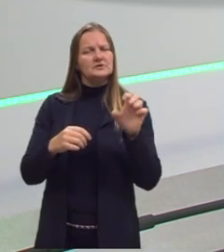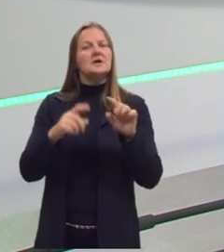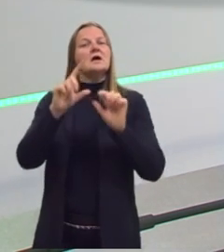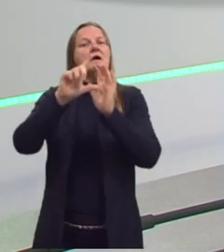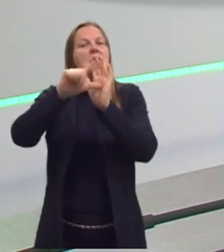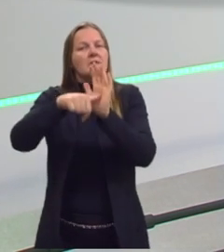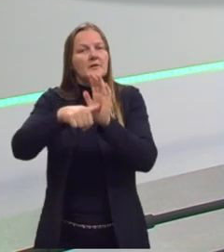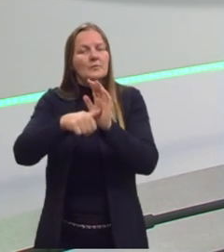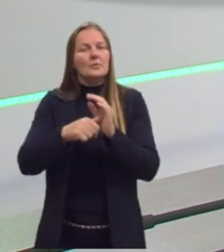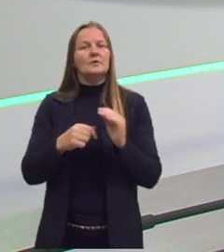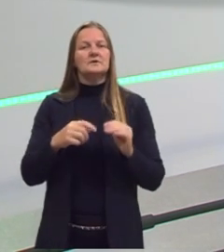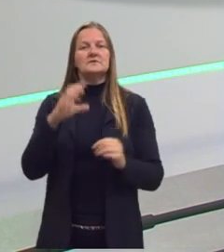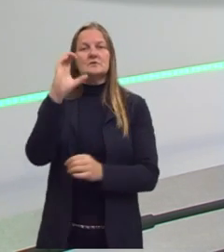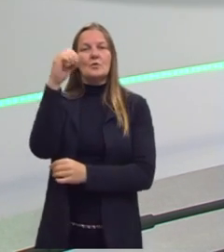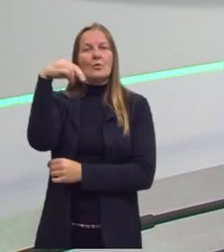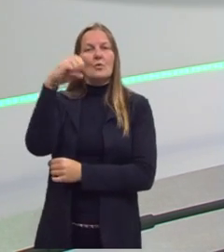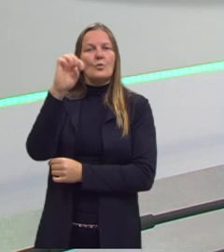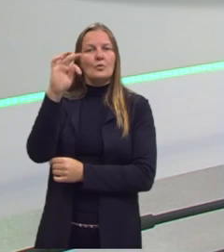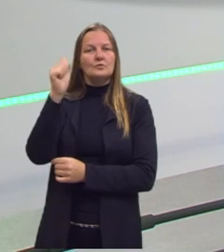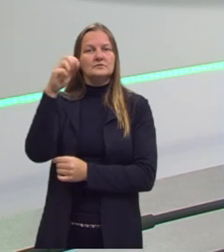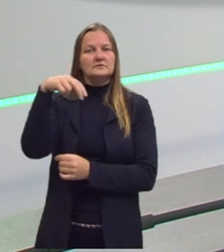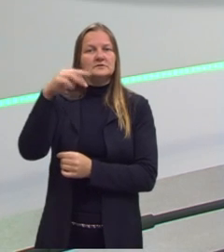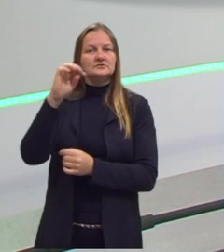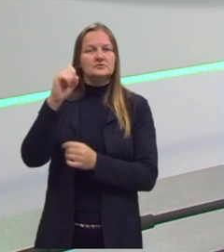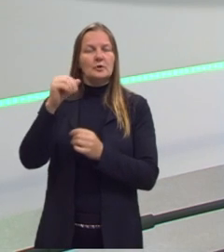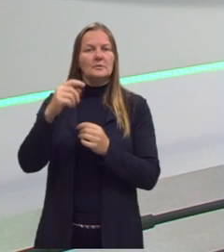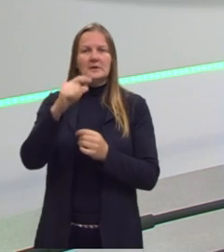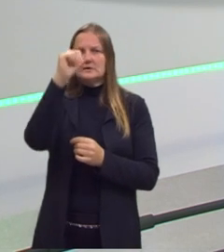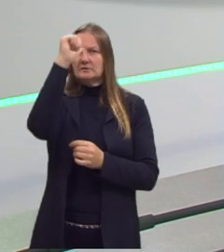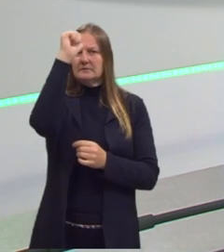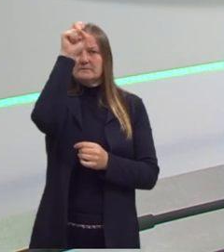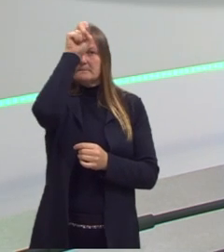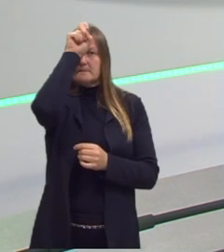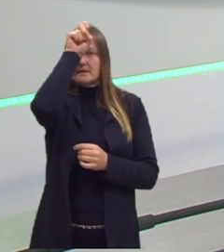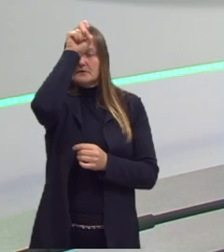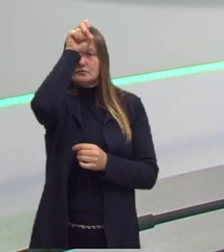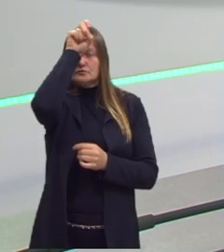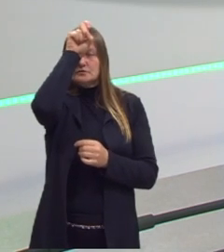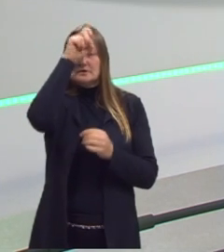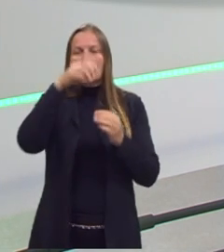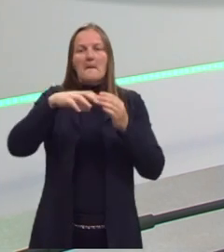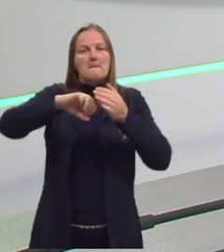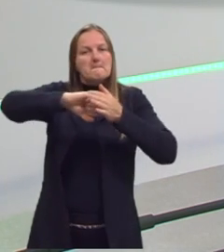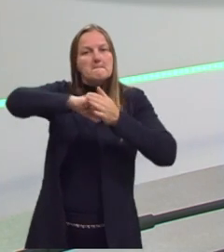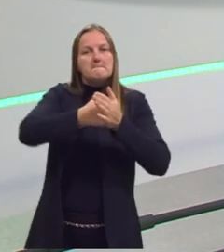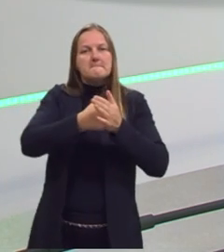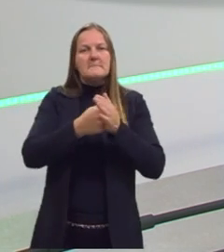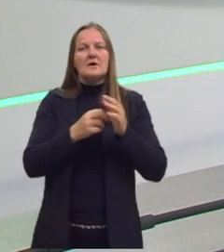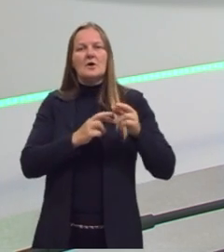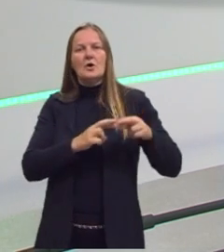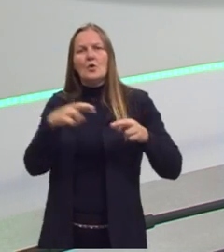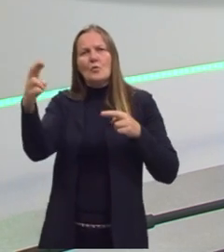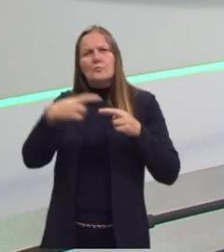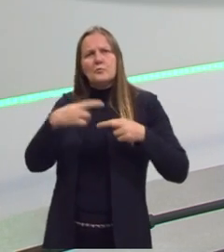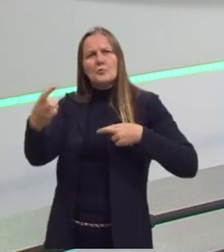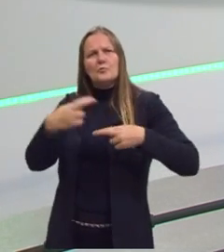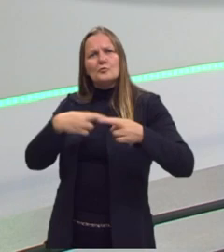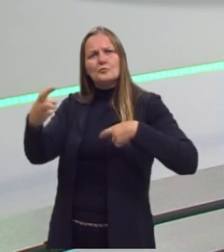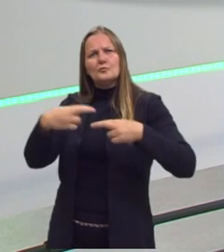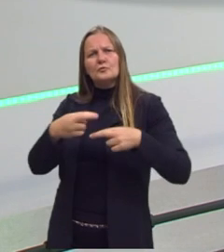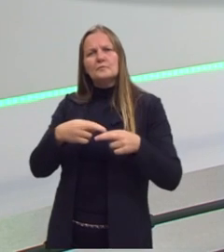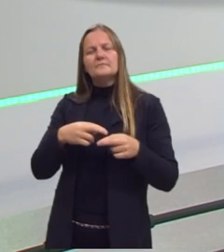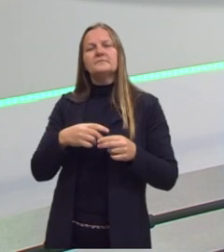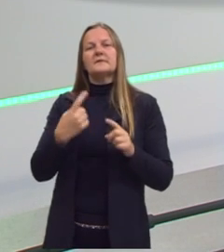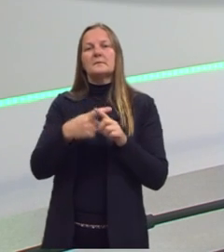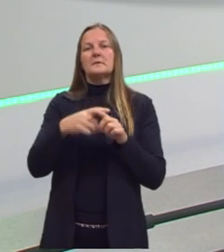com a queda de Constantinopla, os turcos otomanos bloquearam essa rota comercial terrestre